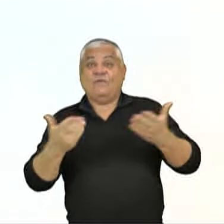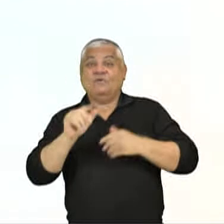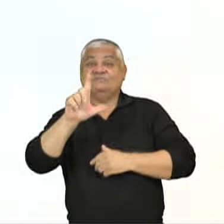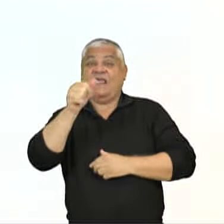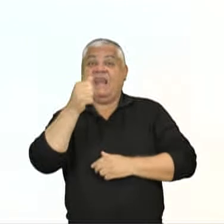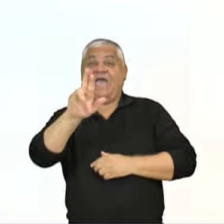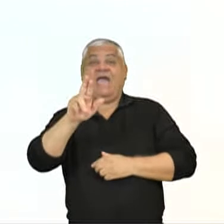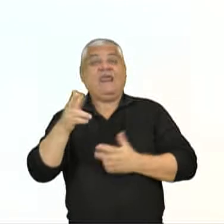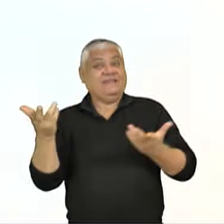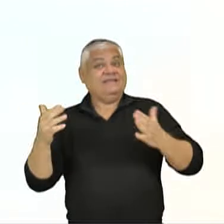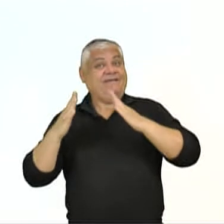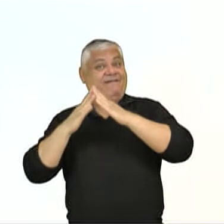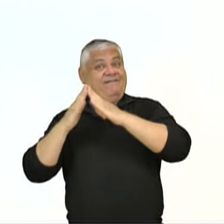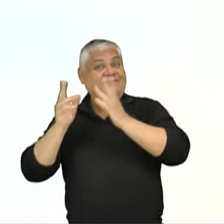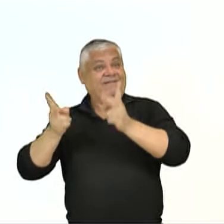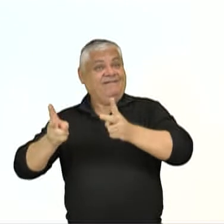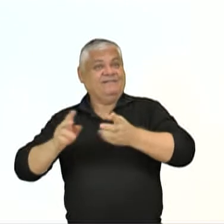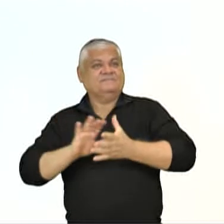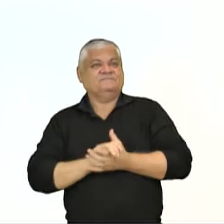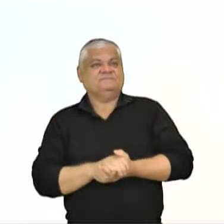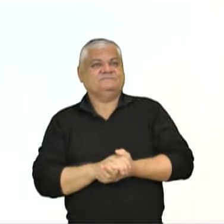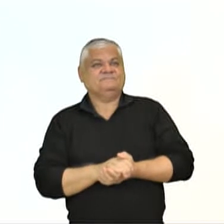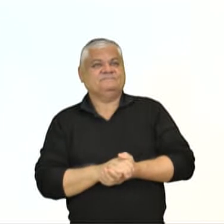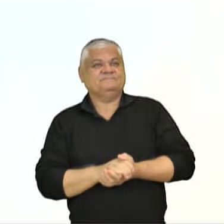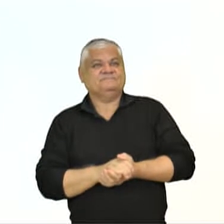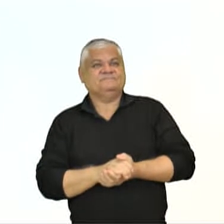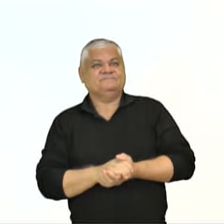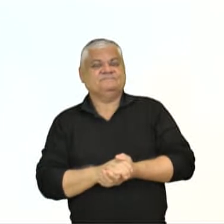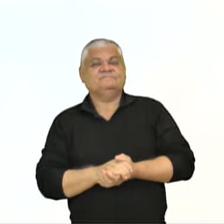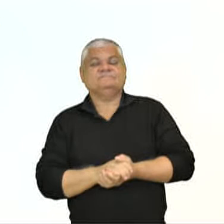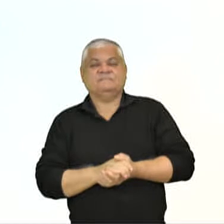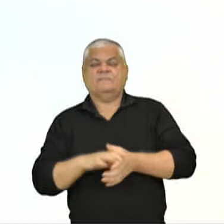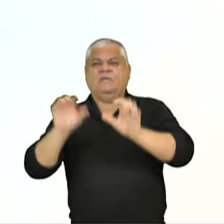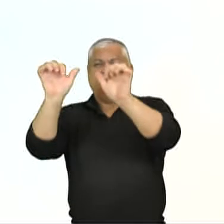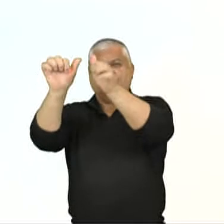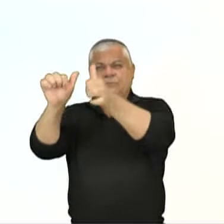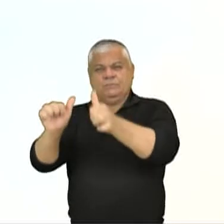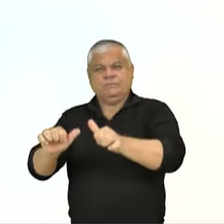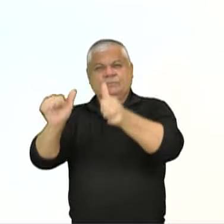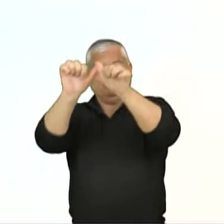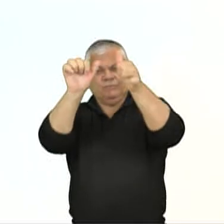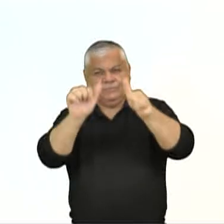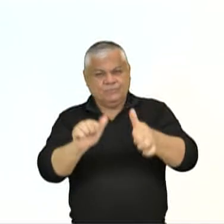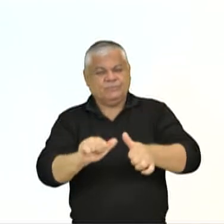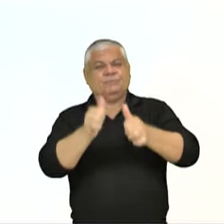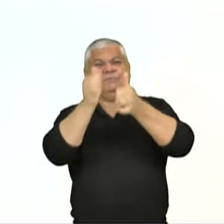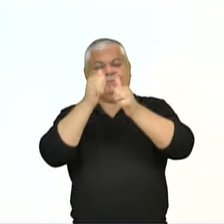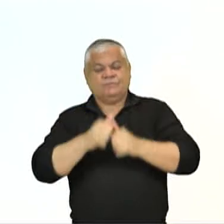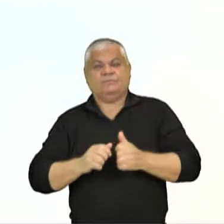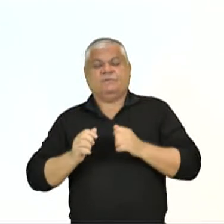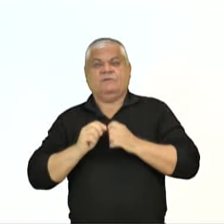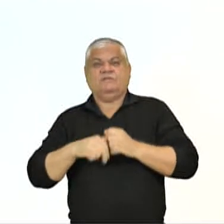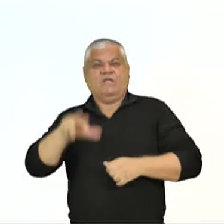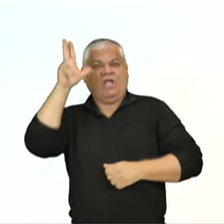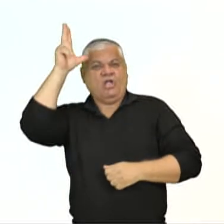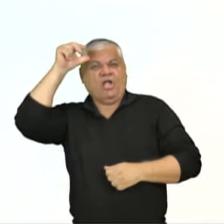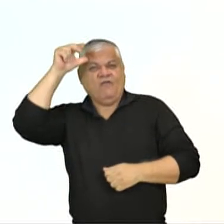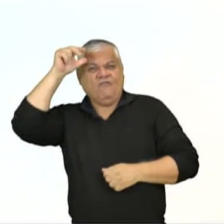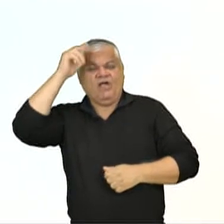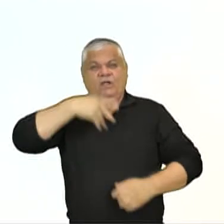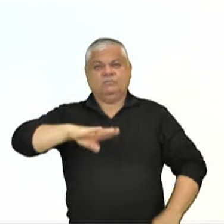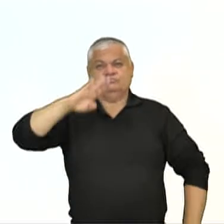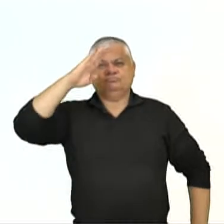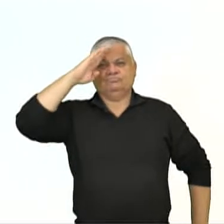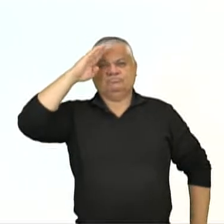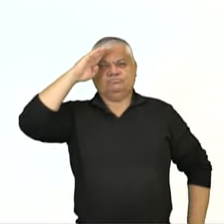nós conhecemos até hoje. E nós temos escultura romana e também esculturas equestres, simbologia militar para divulgação do imperador ou